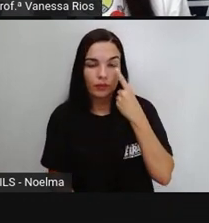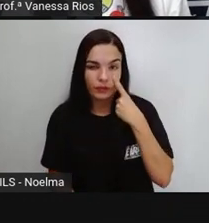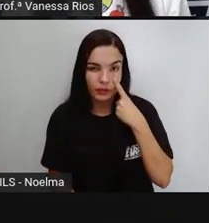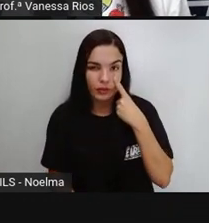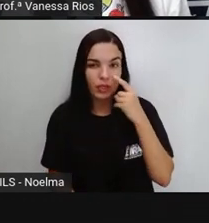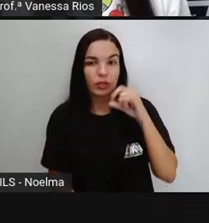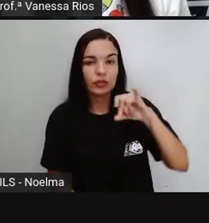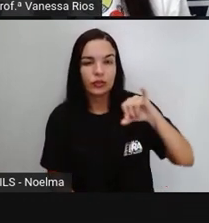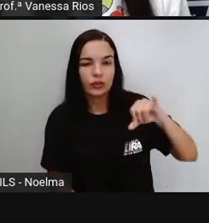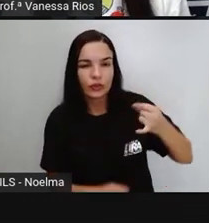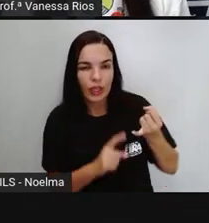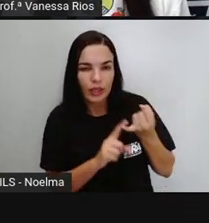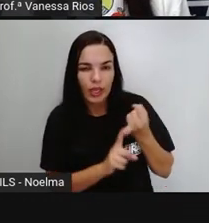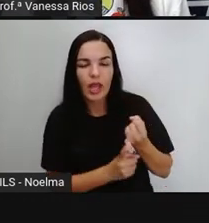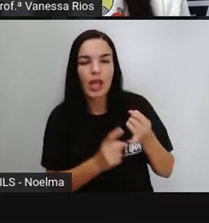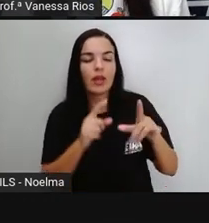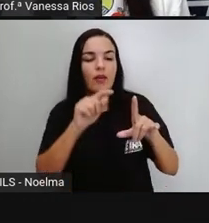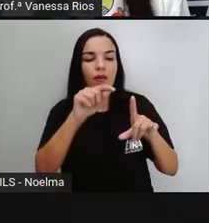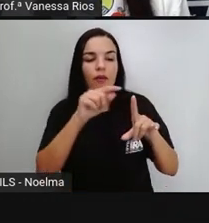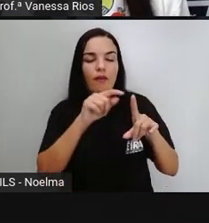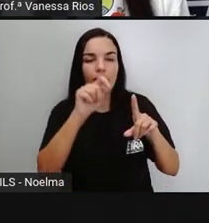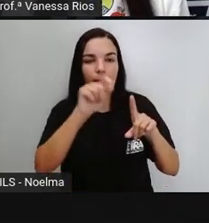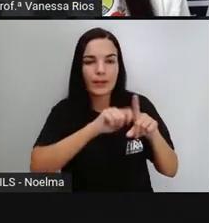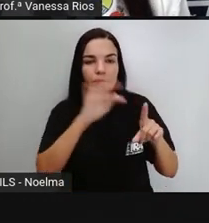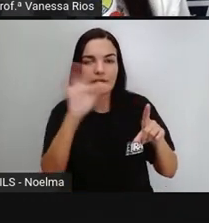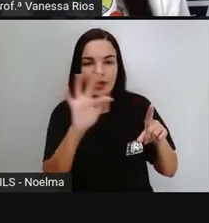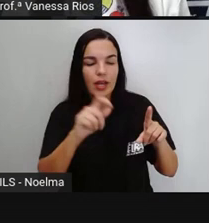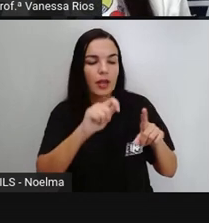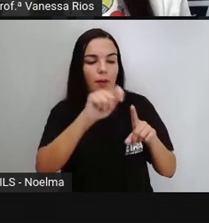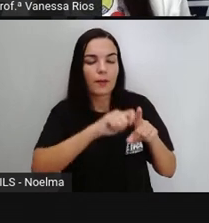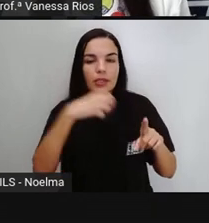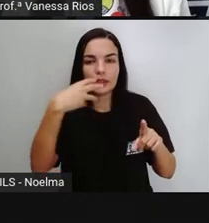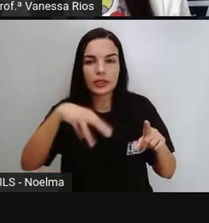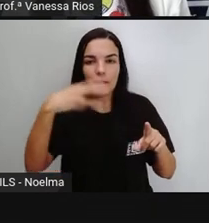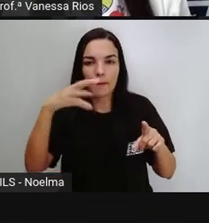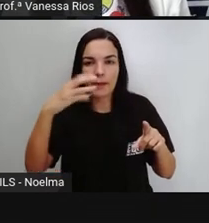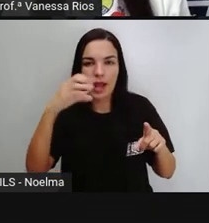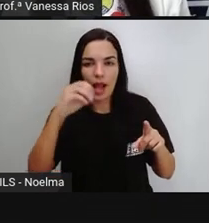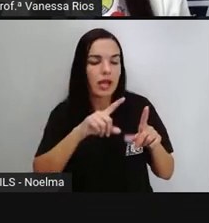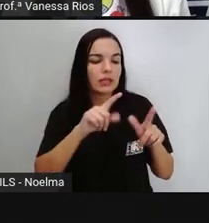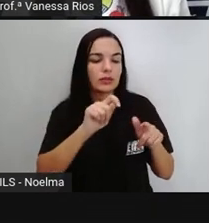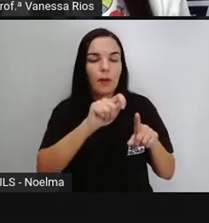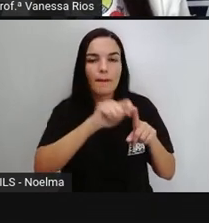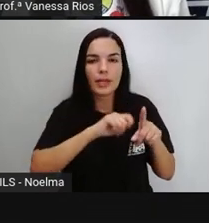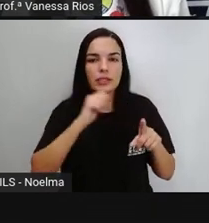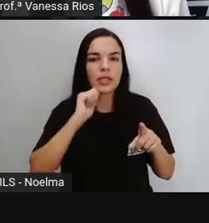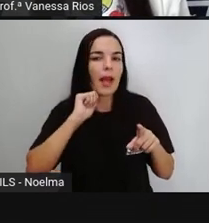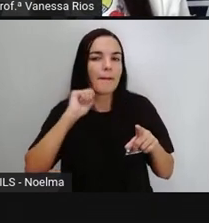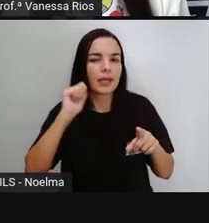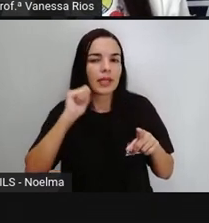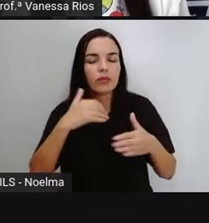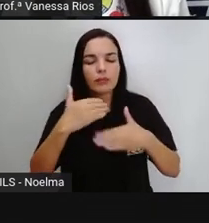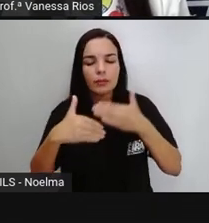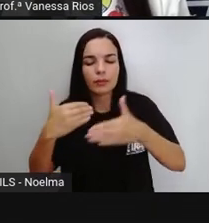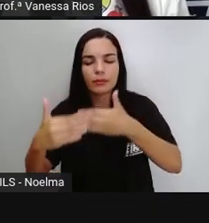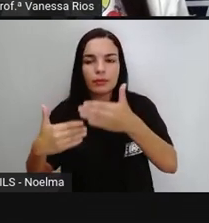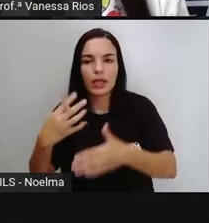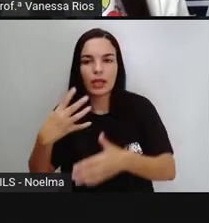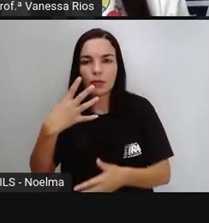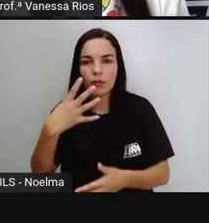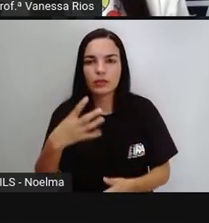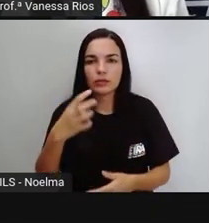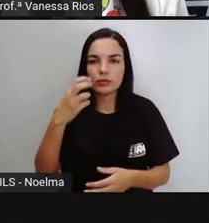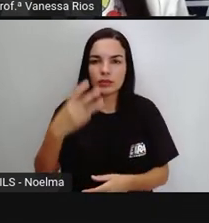janeiro, né, junto com o valor de fevereiro e a profeis. 4 mais 0 mais 3 mais 2 mais